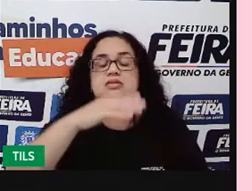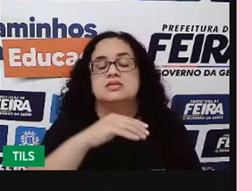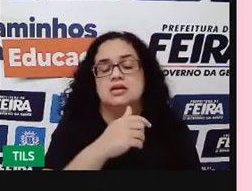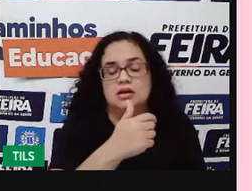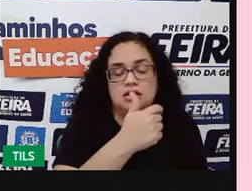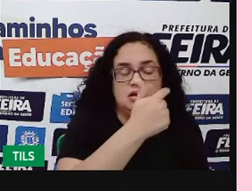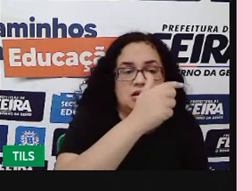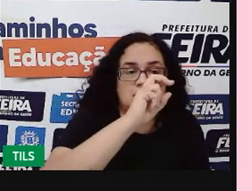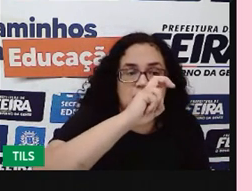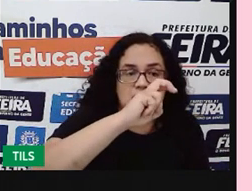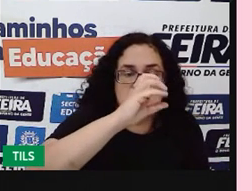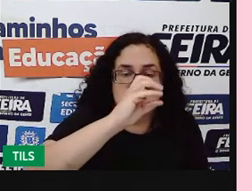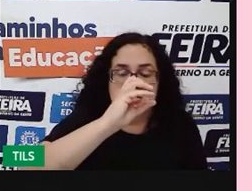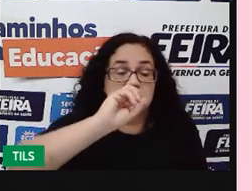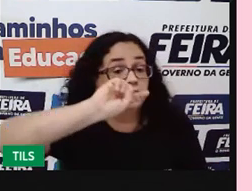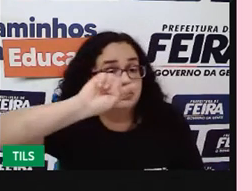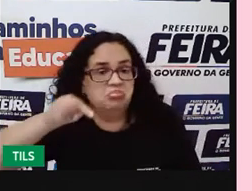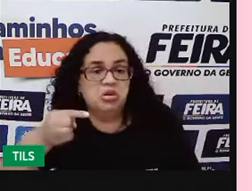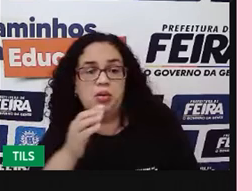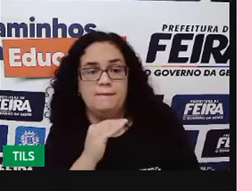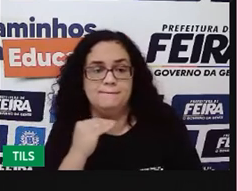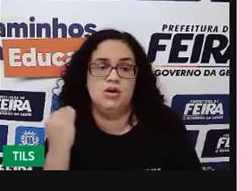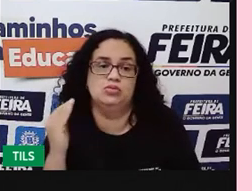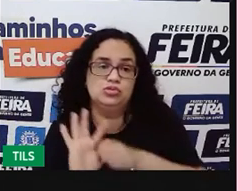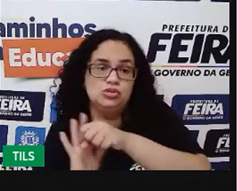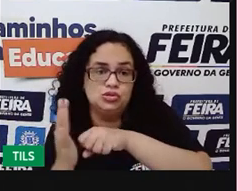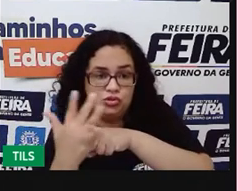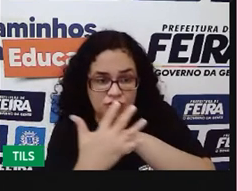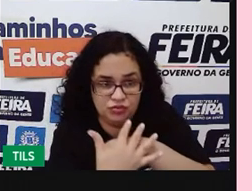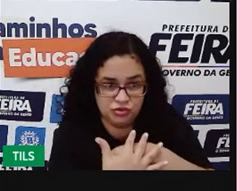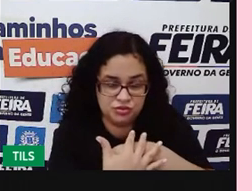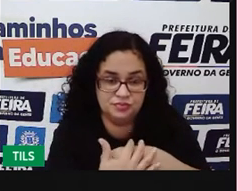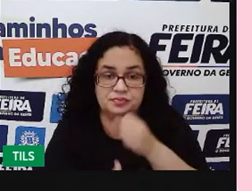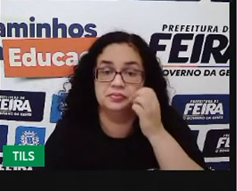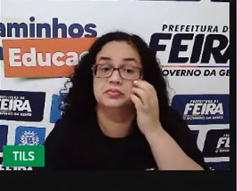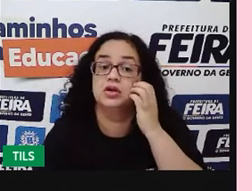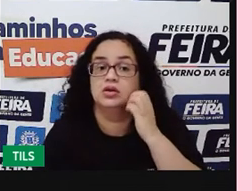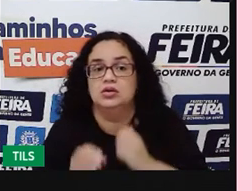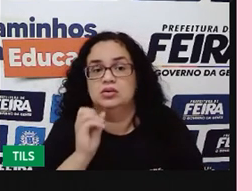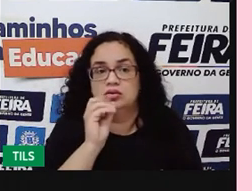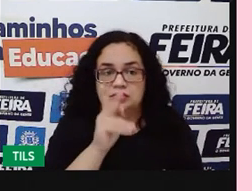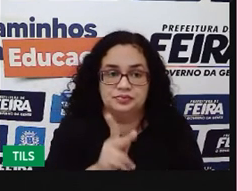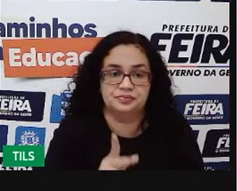500, das 500 mil mortes por COVID-19, tá?